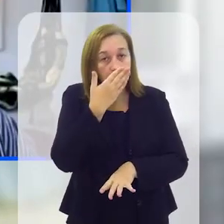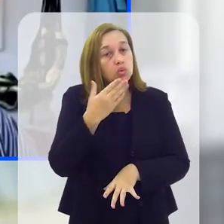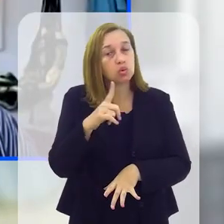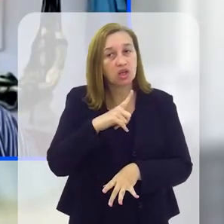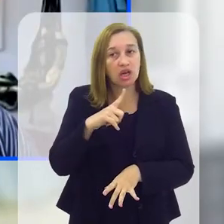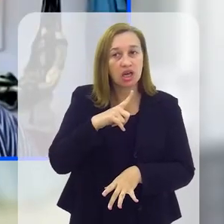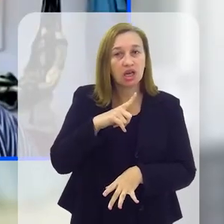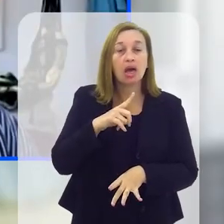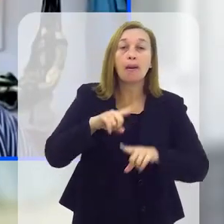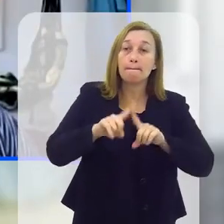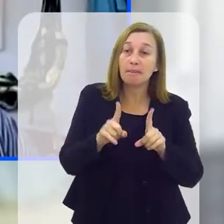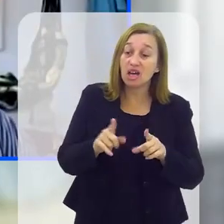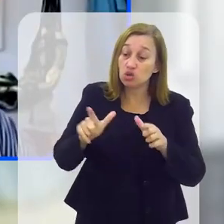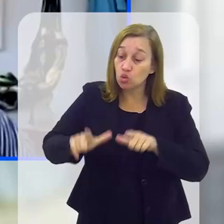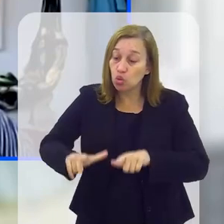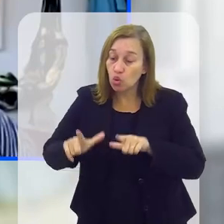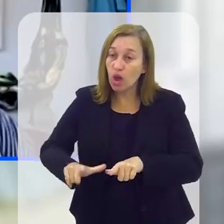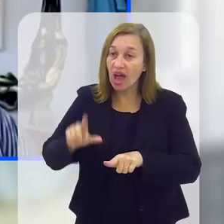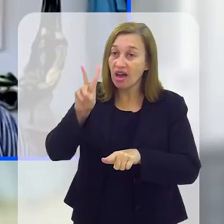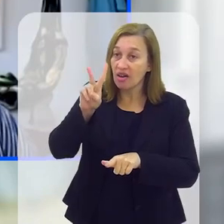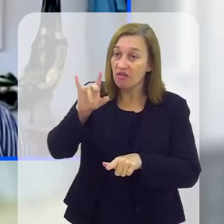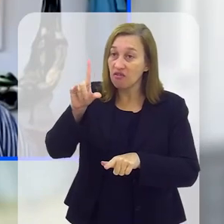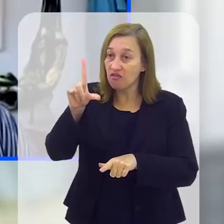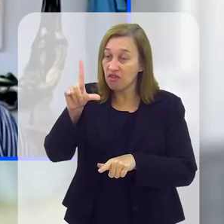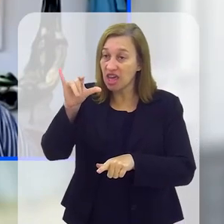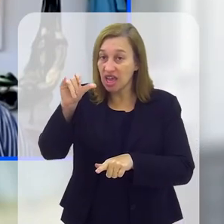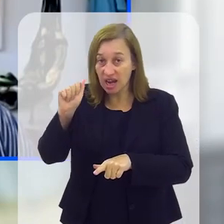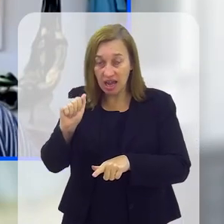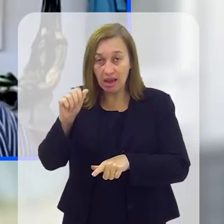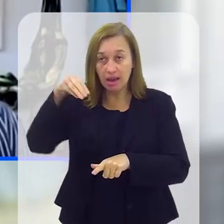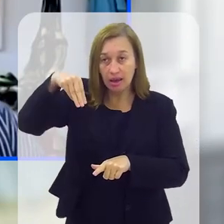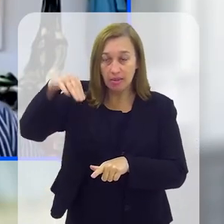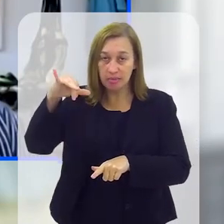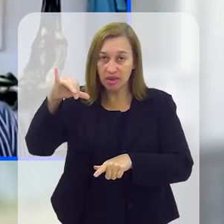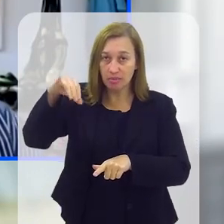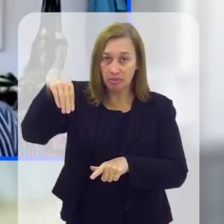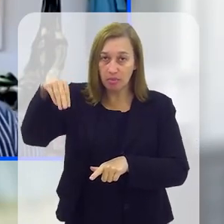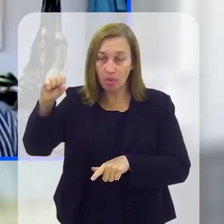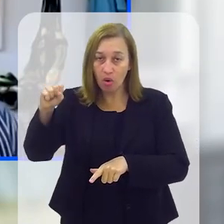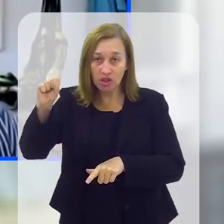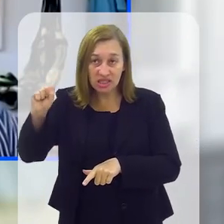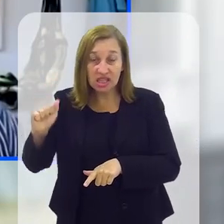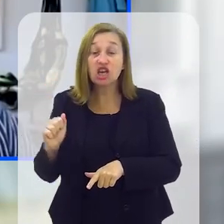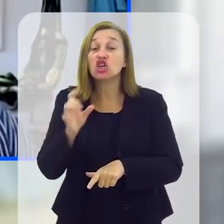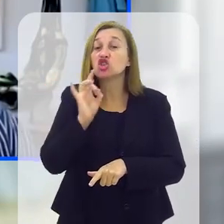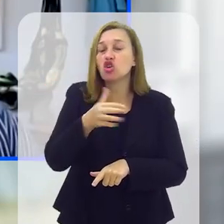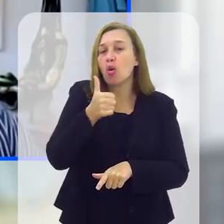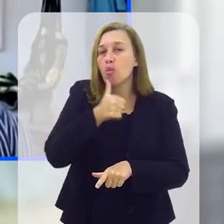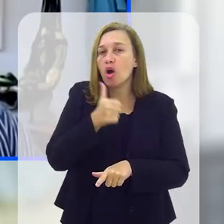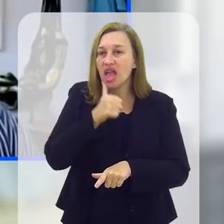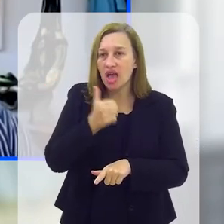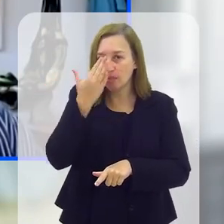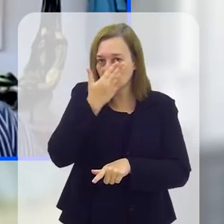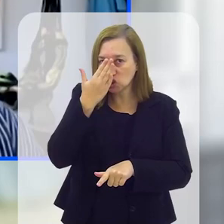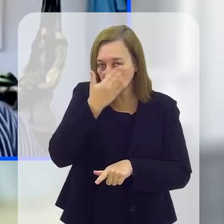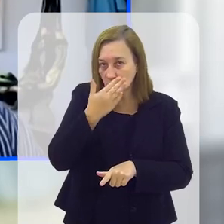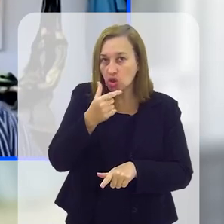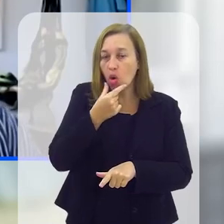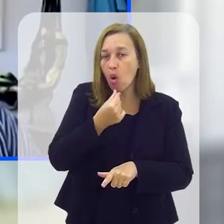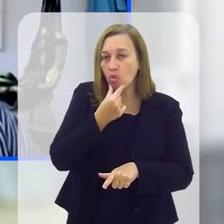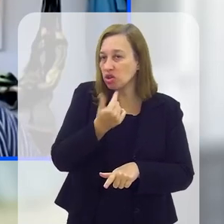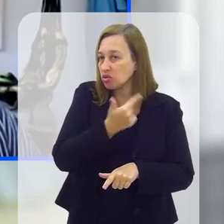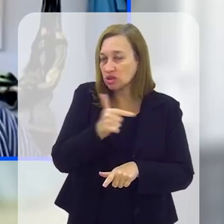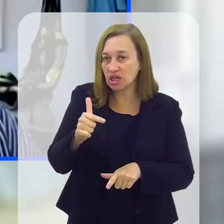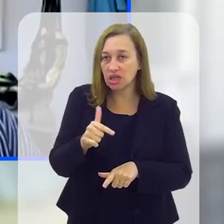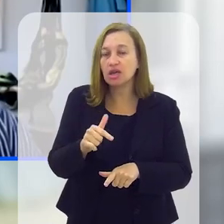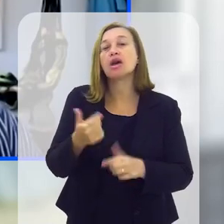homens, mas a Vila Mimosa é só de mulheres. Então, elas superam essas dificuldades, desde que